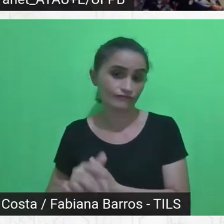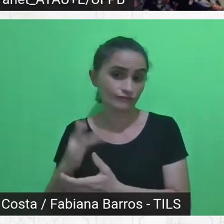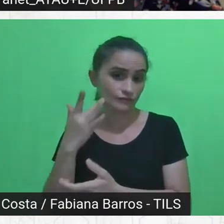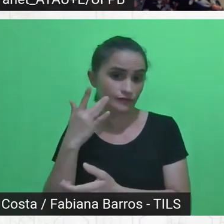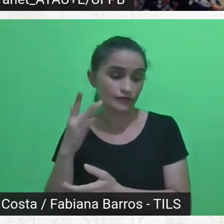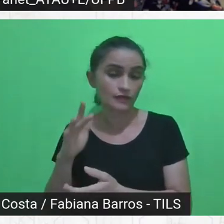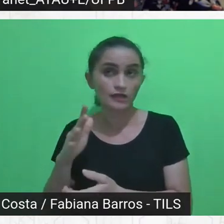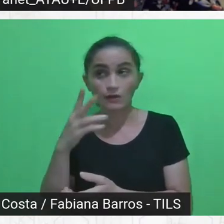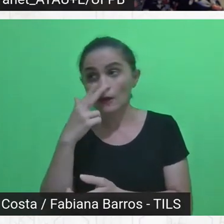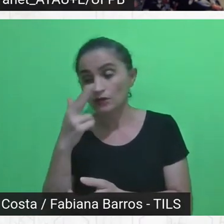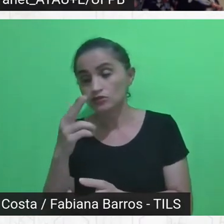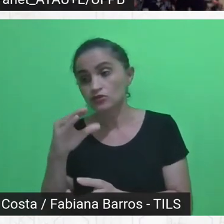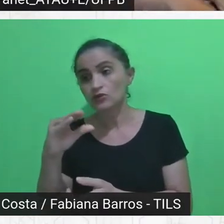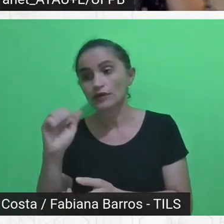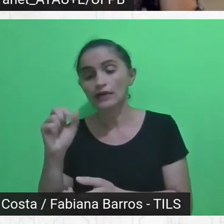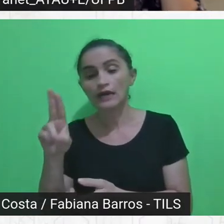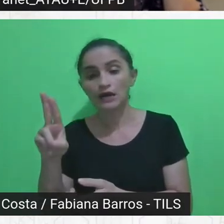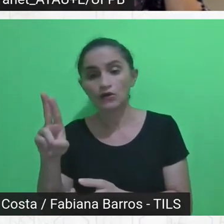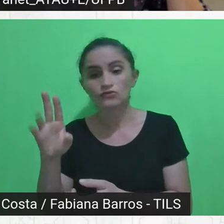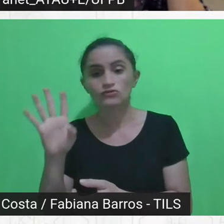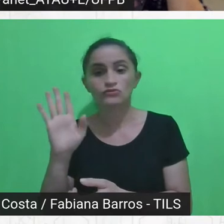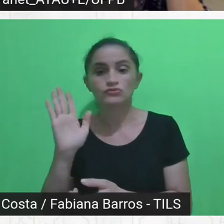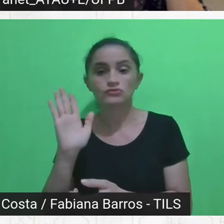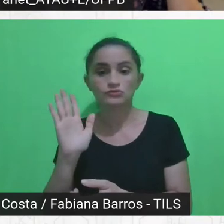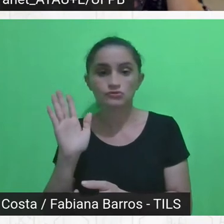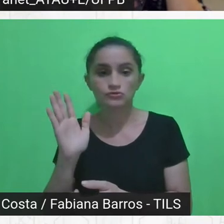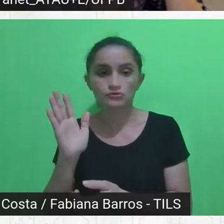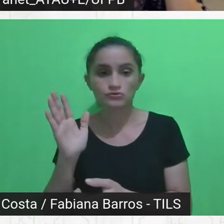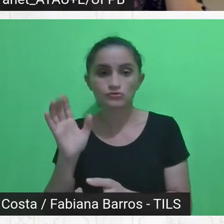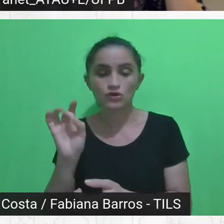especialização, que é de...